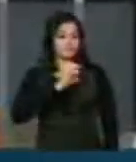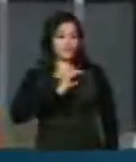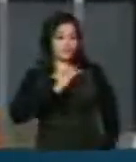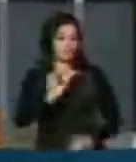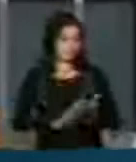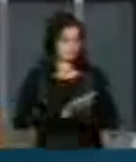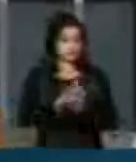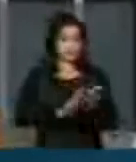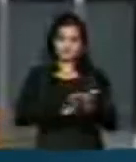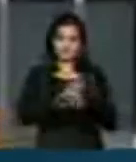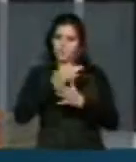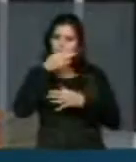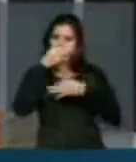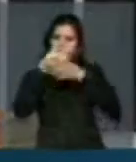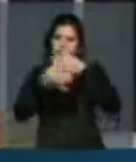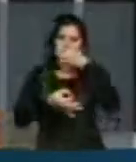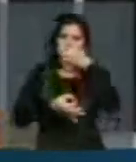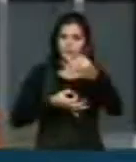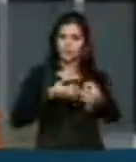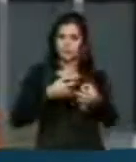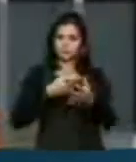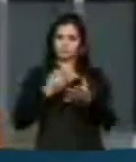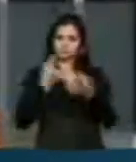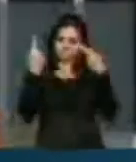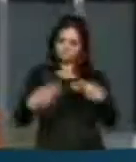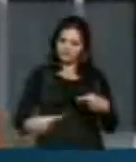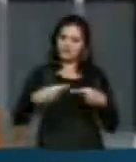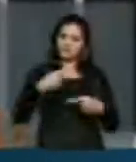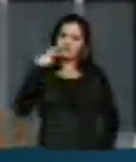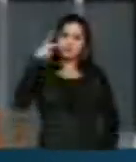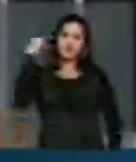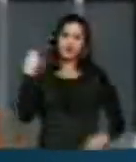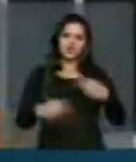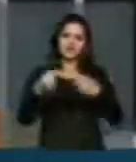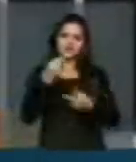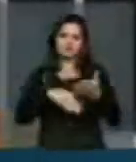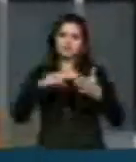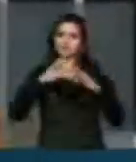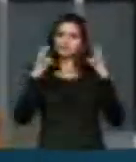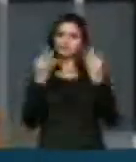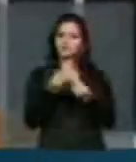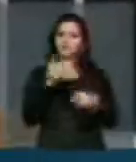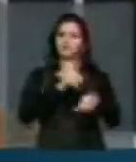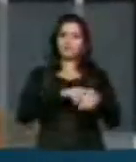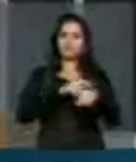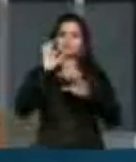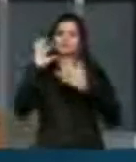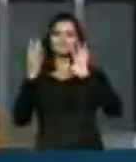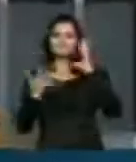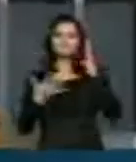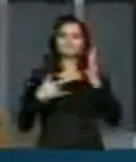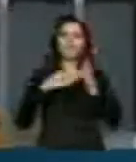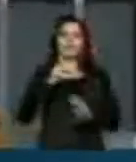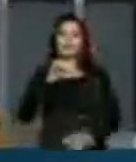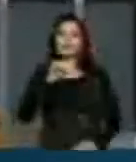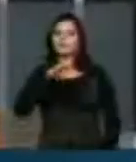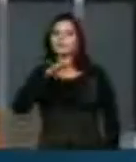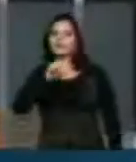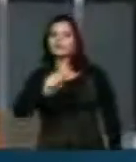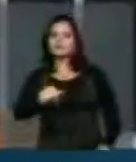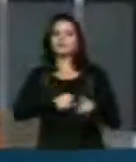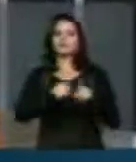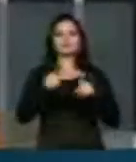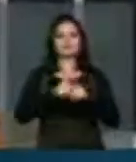exposição de opiniões e de posições políticas em todos os momentos da não-democracia e da democracia